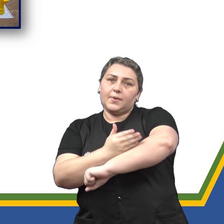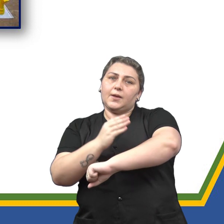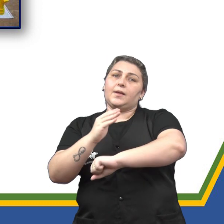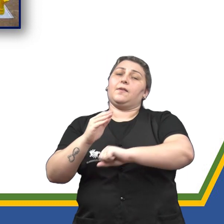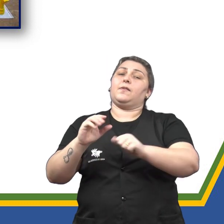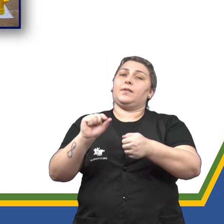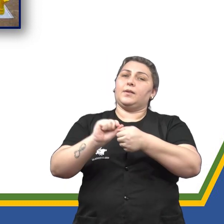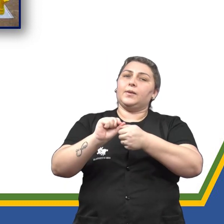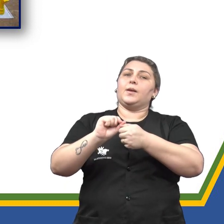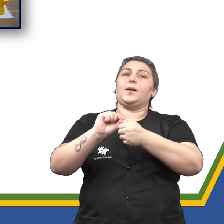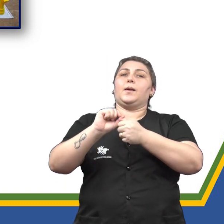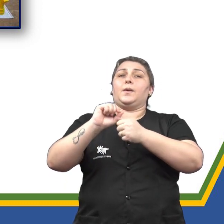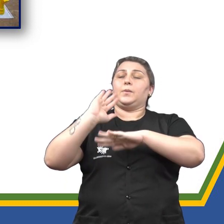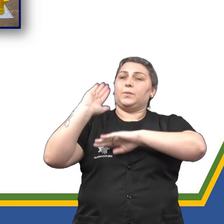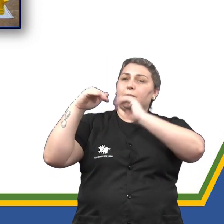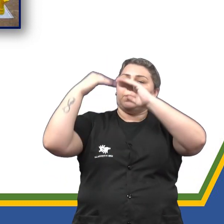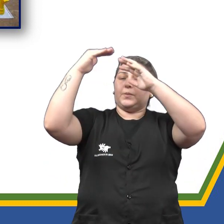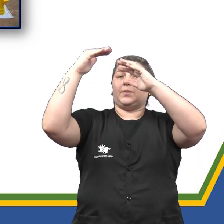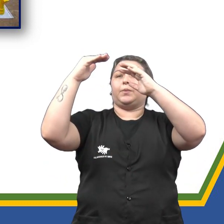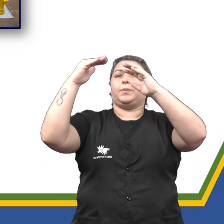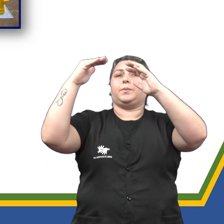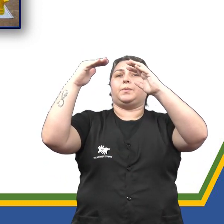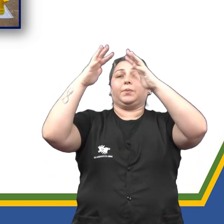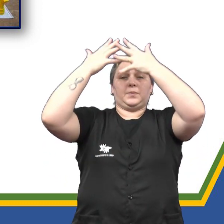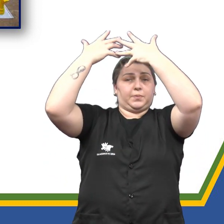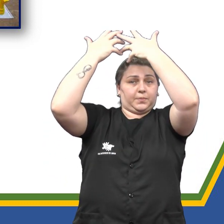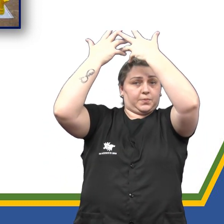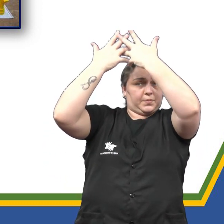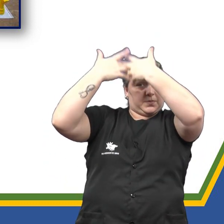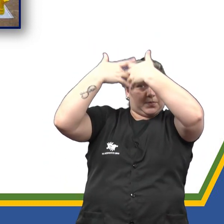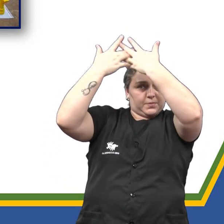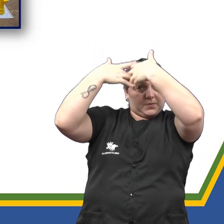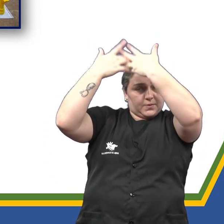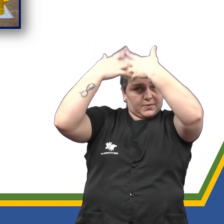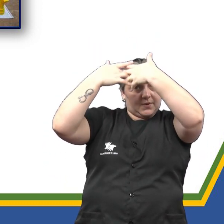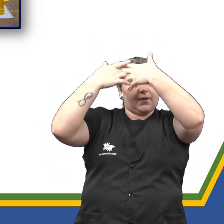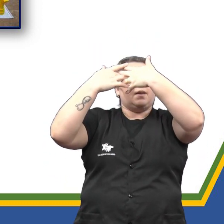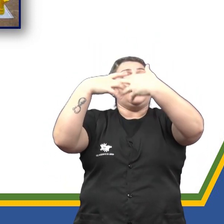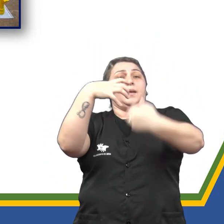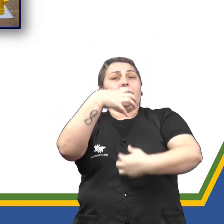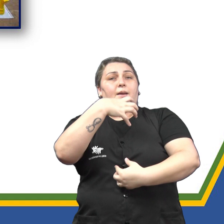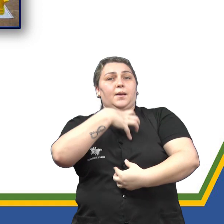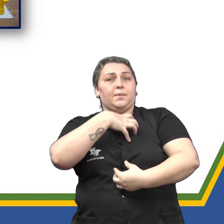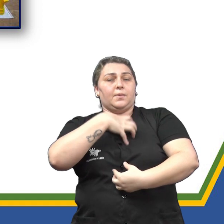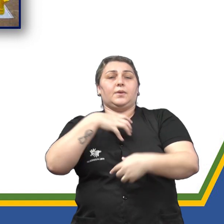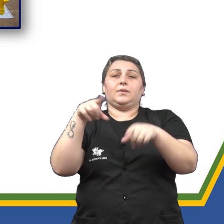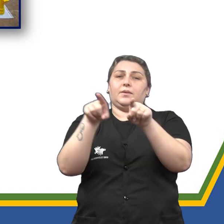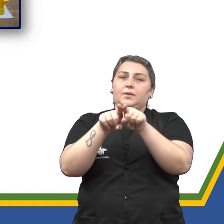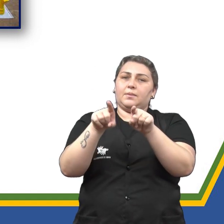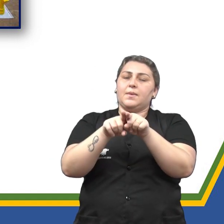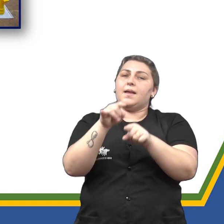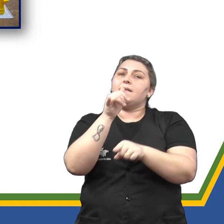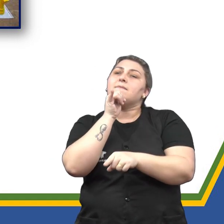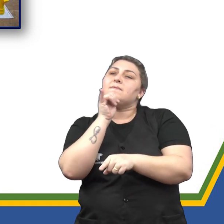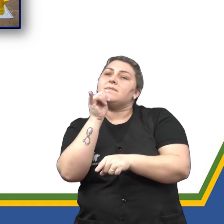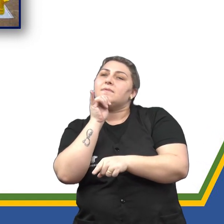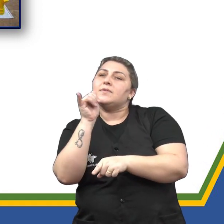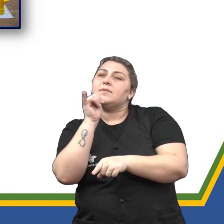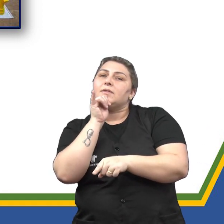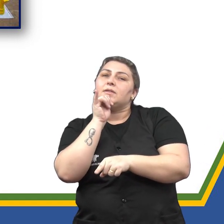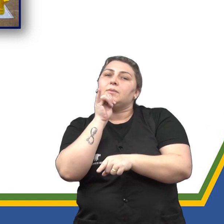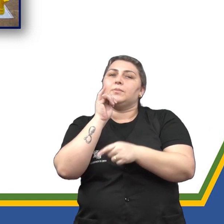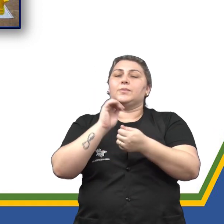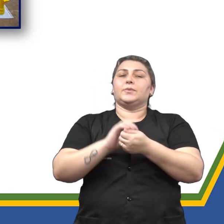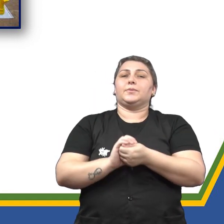habilidades, tanto cognitivas quanto socioemocionais. Alguns exemplos de jogos e brincadeiras de lógica